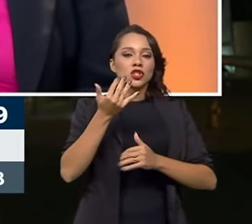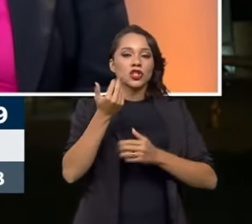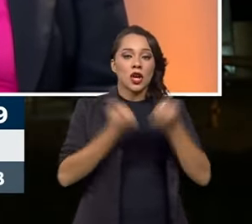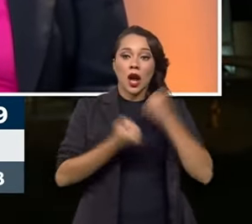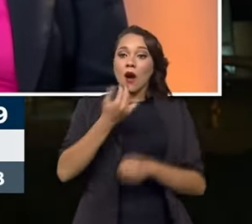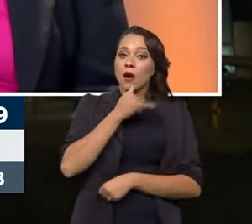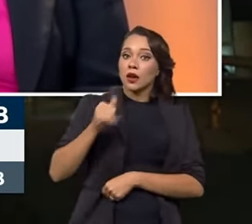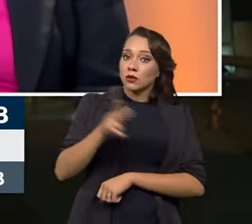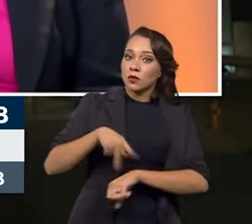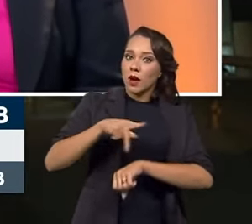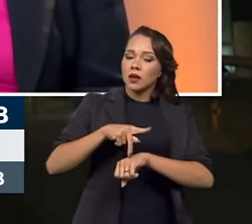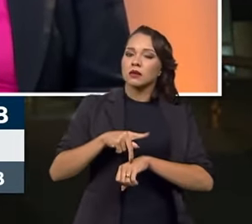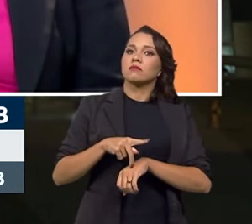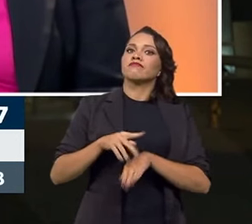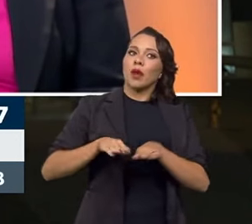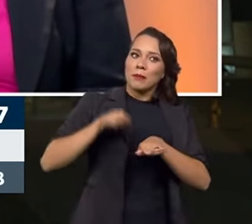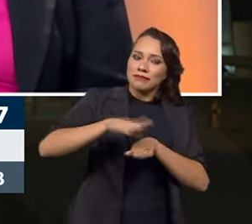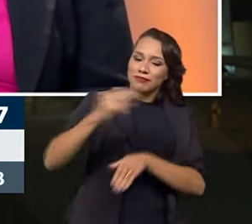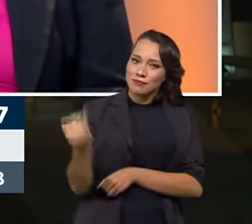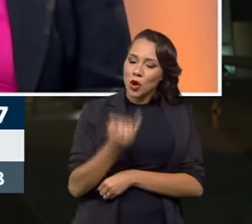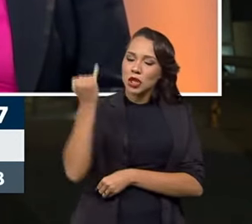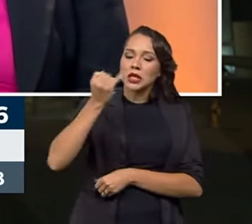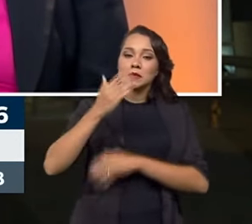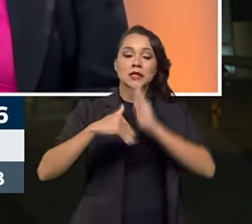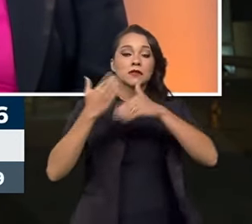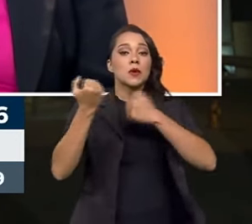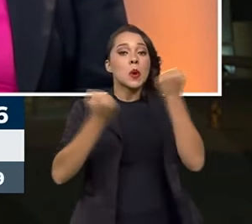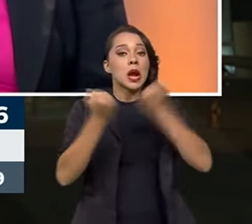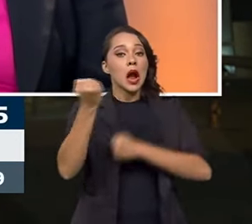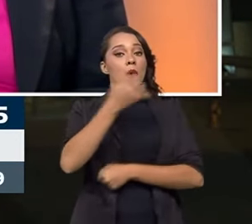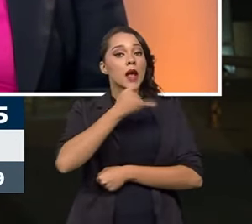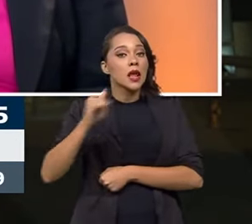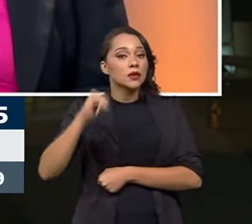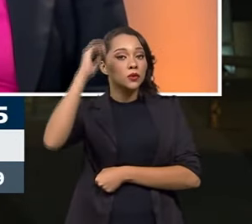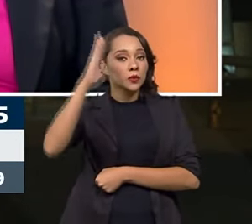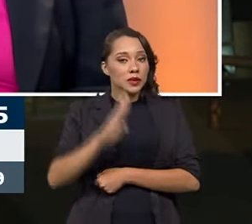Então, esse é um passo fundamental para desenvolver o carro elétrico no Brasil.